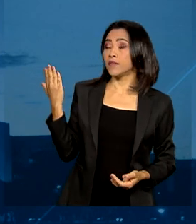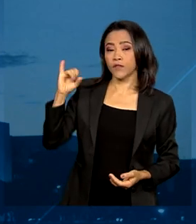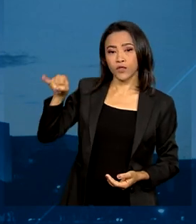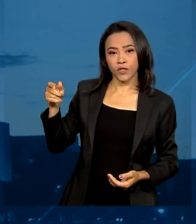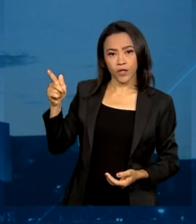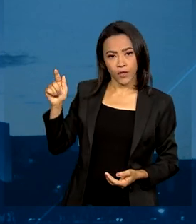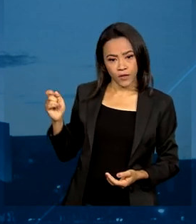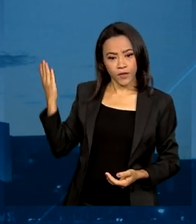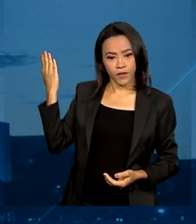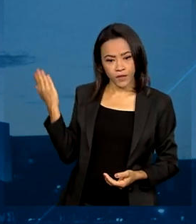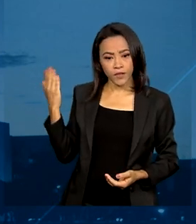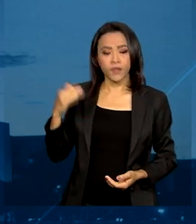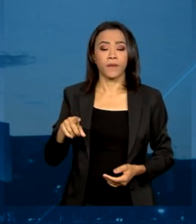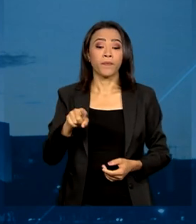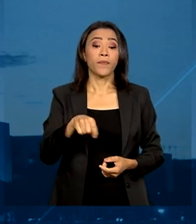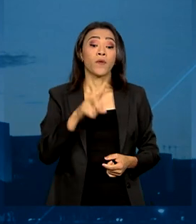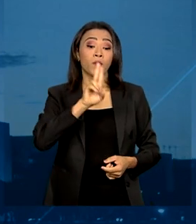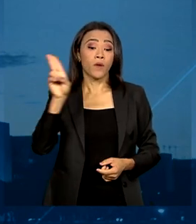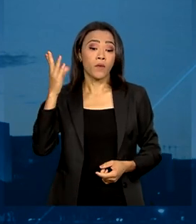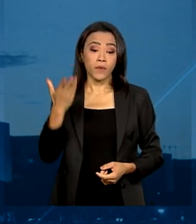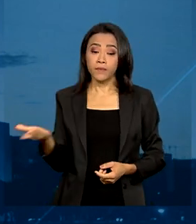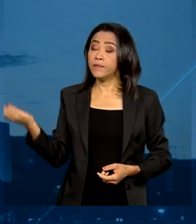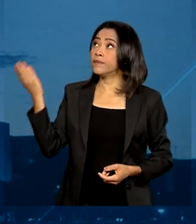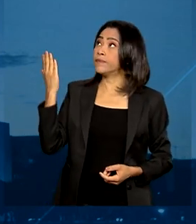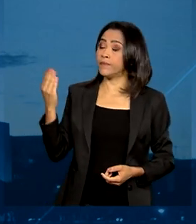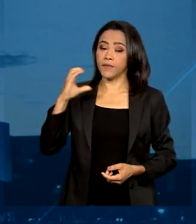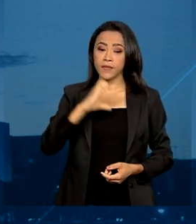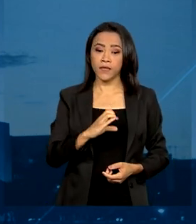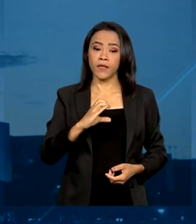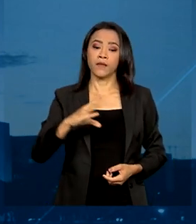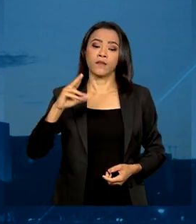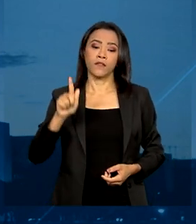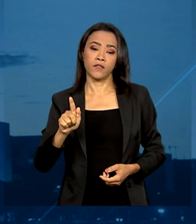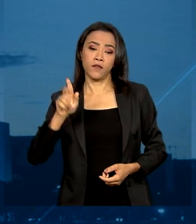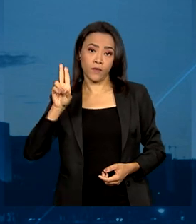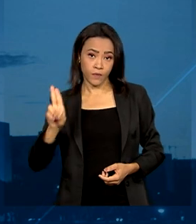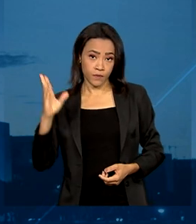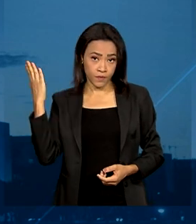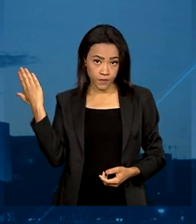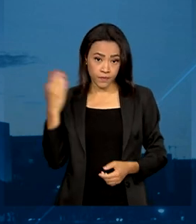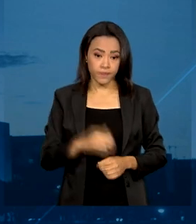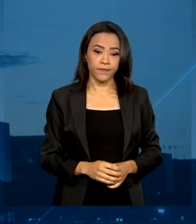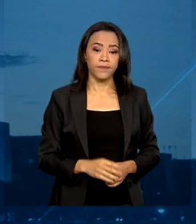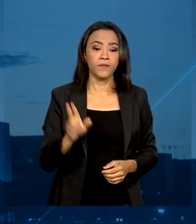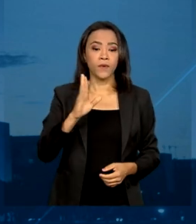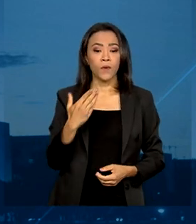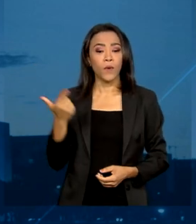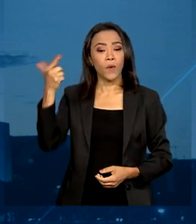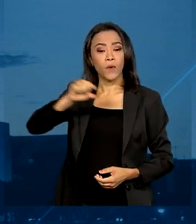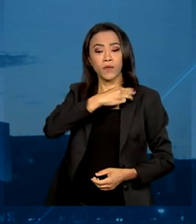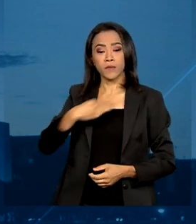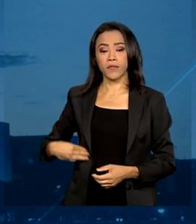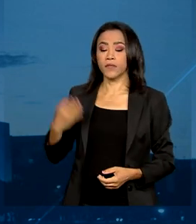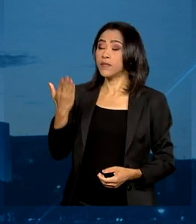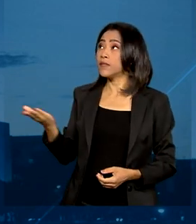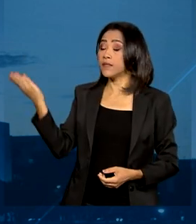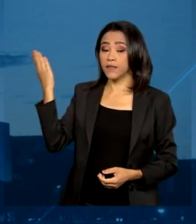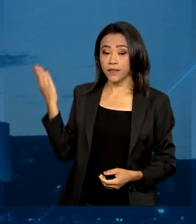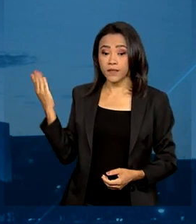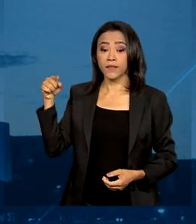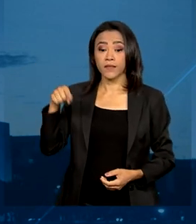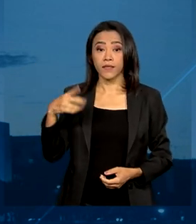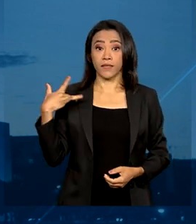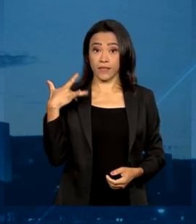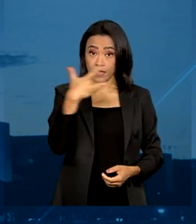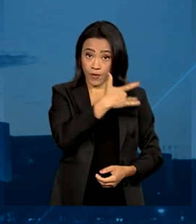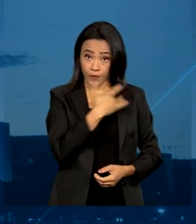Advocacia-Geral da União, Vinícius Carvalho, Controladoria-Geral da União, Nízia Trindade será a nova ministra